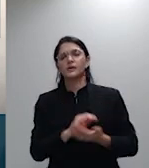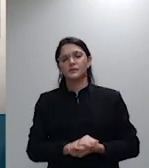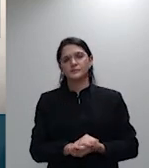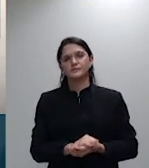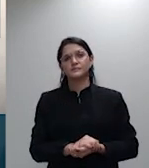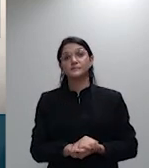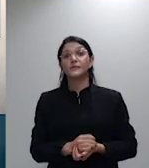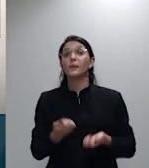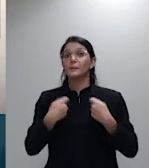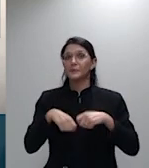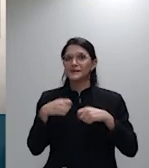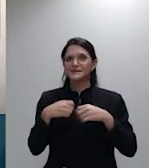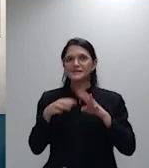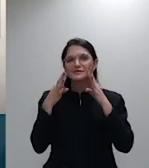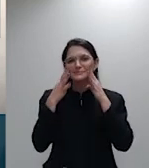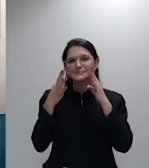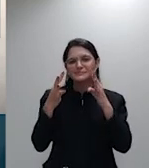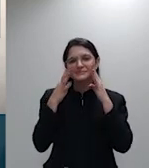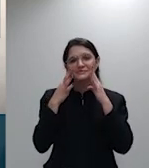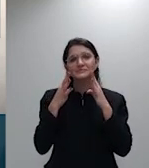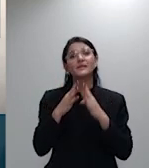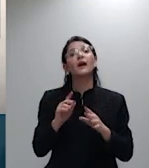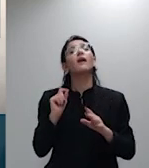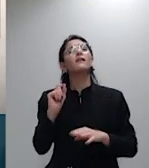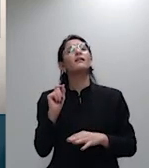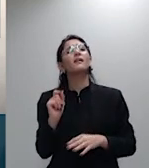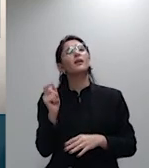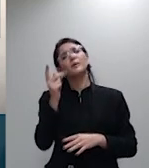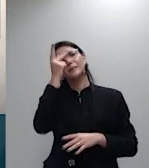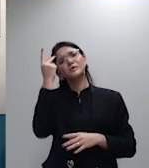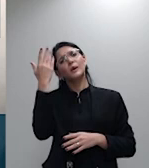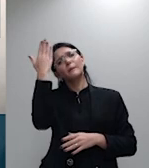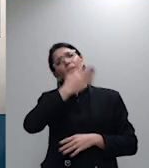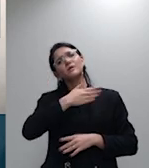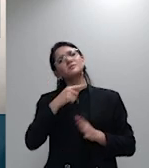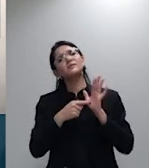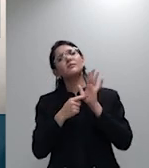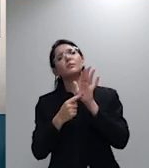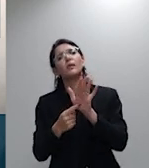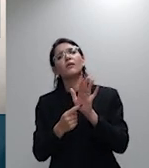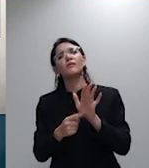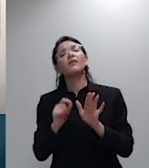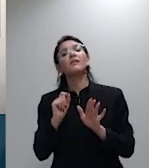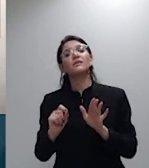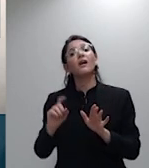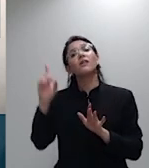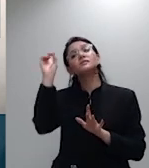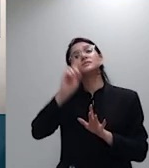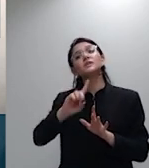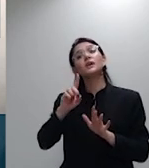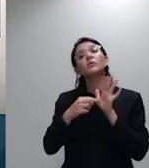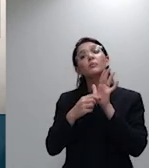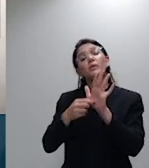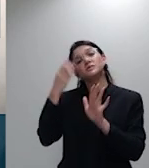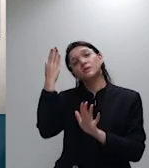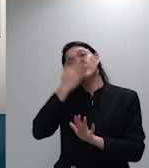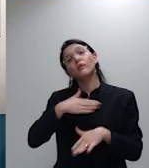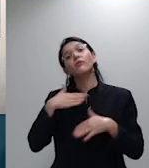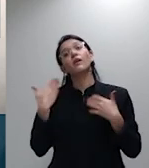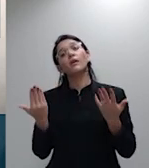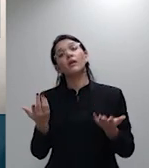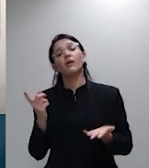quem incumbe demonstrar o fato constitutivo do seu direito, diante principalmente do